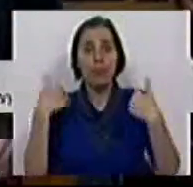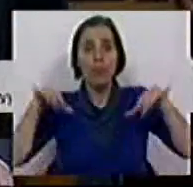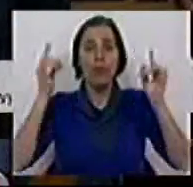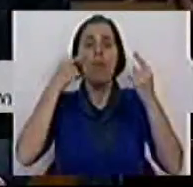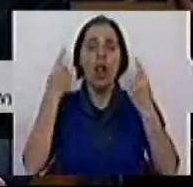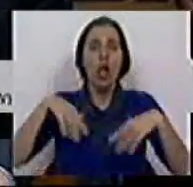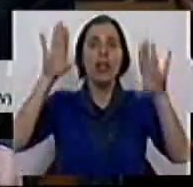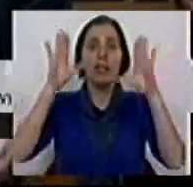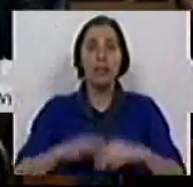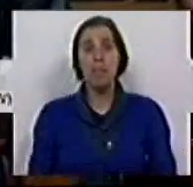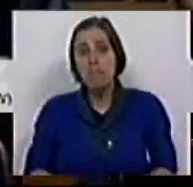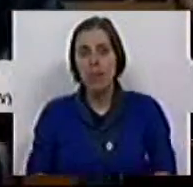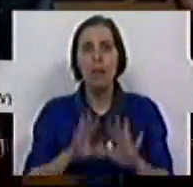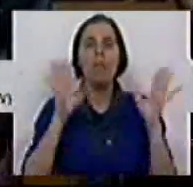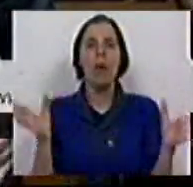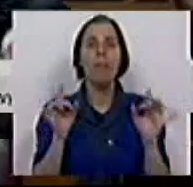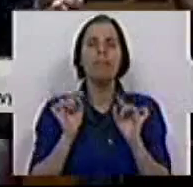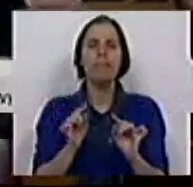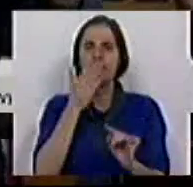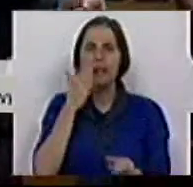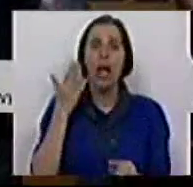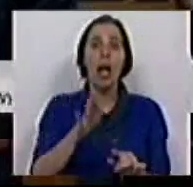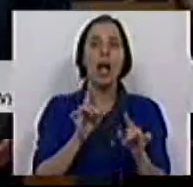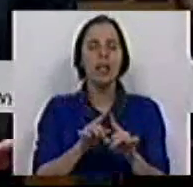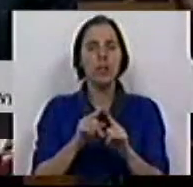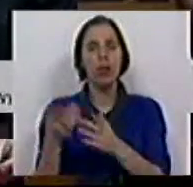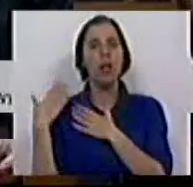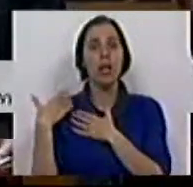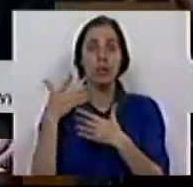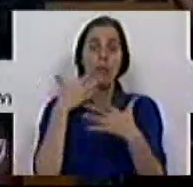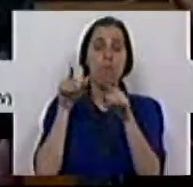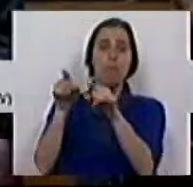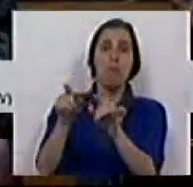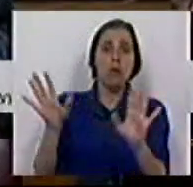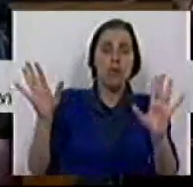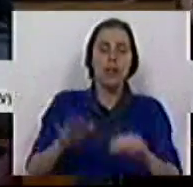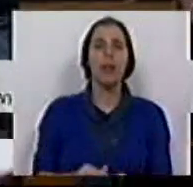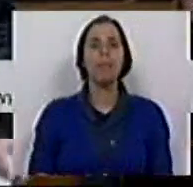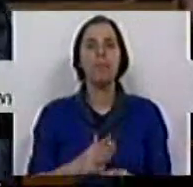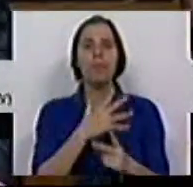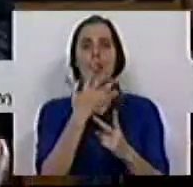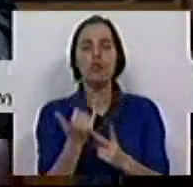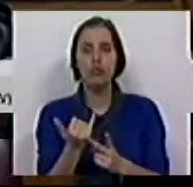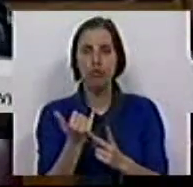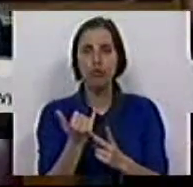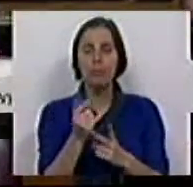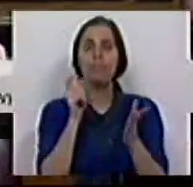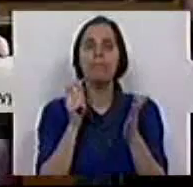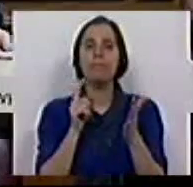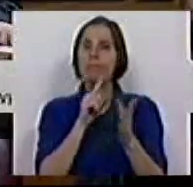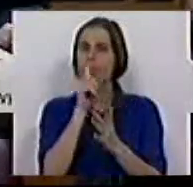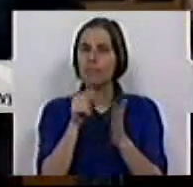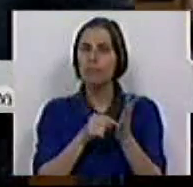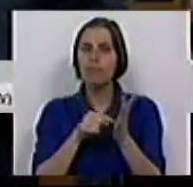e depois logo se verá. Bom, mas essa atitude responsabiliza a maioria. Uma segunda questão, eu gostaria de